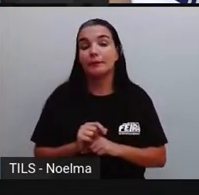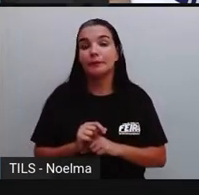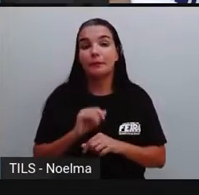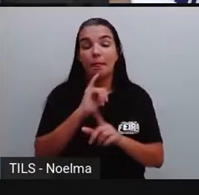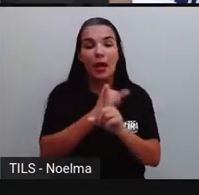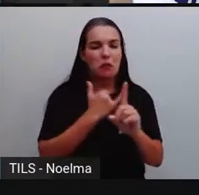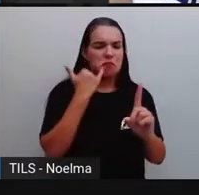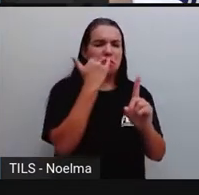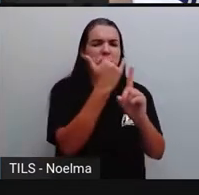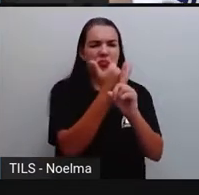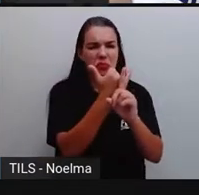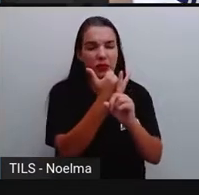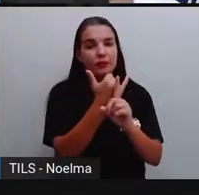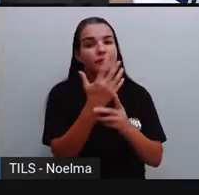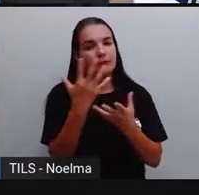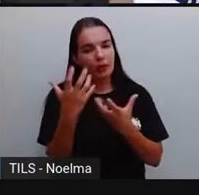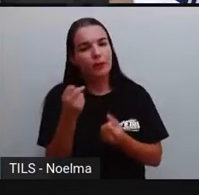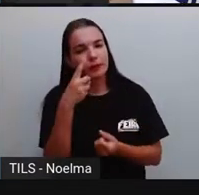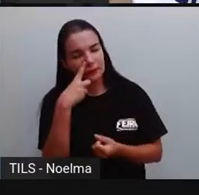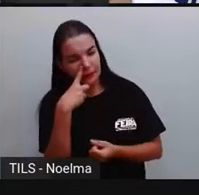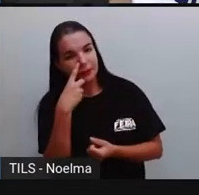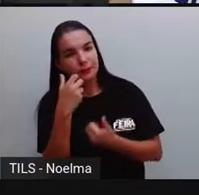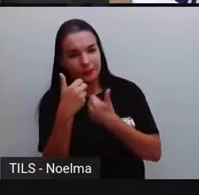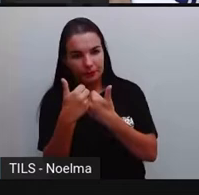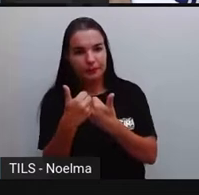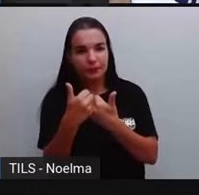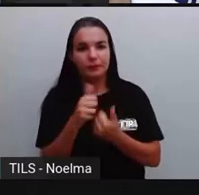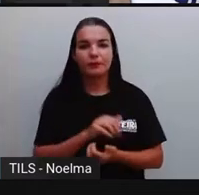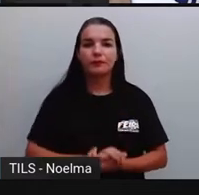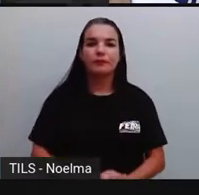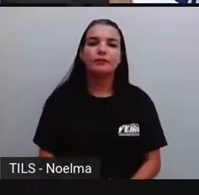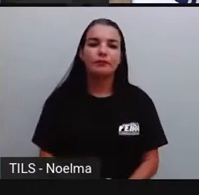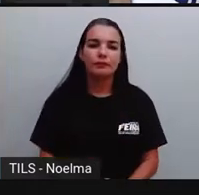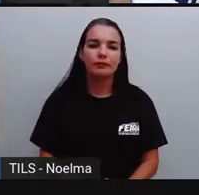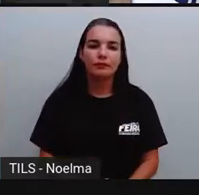o que é o bullying. Então, vamos prestar bastante atenção? Olha lá!